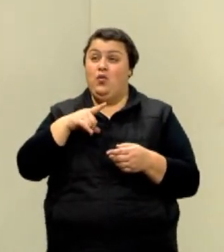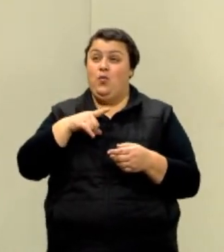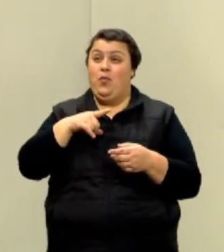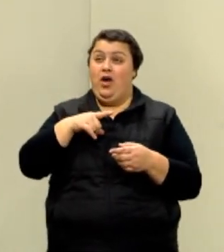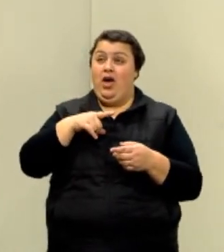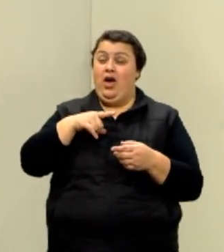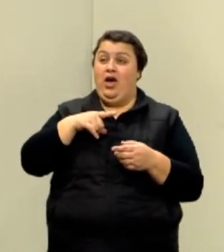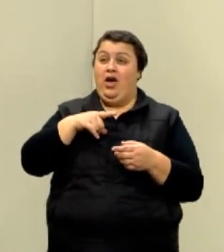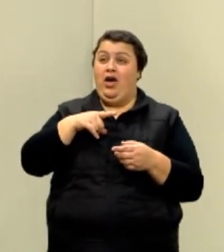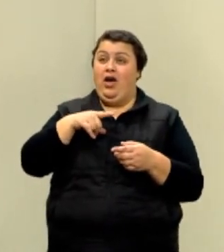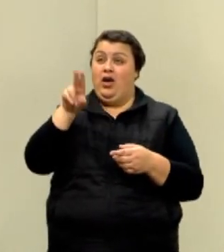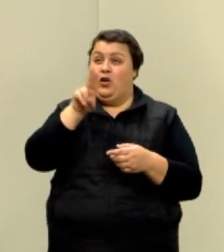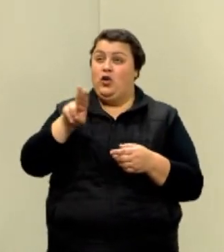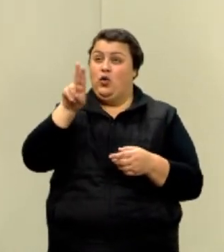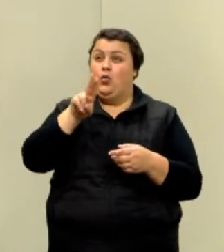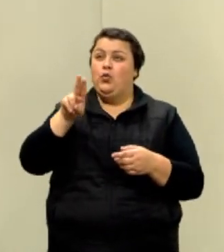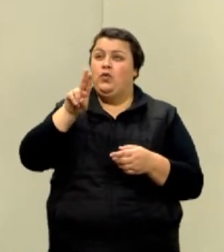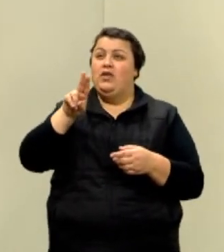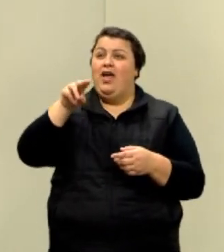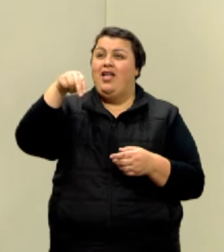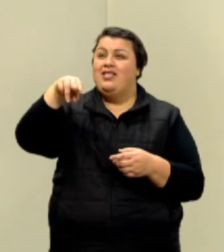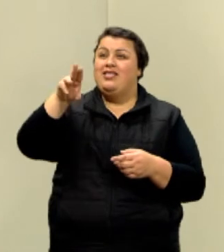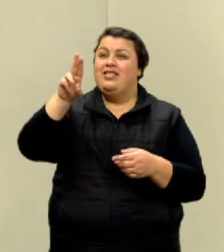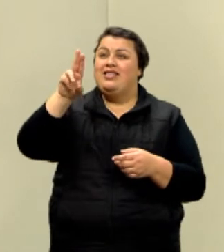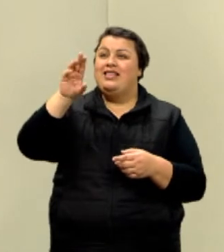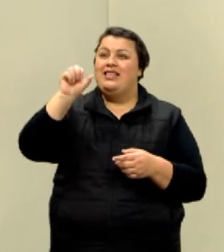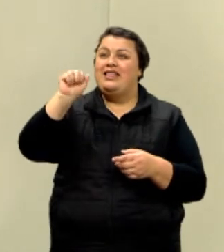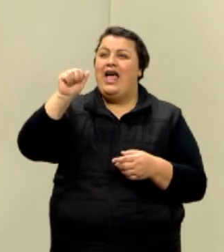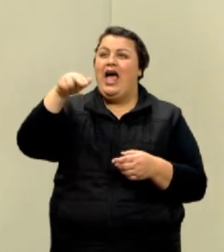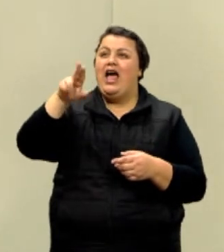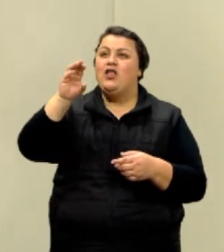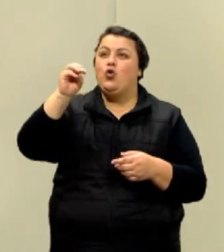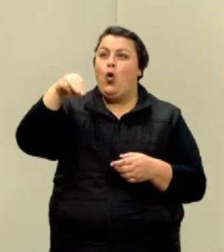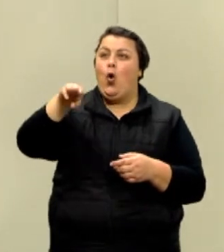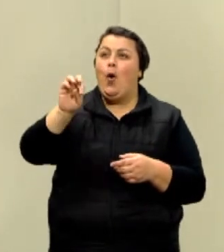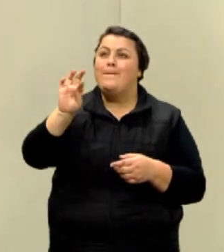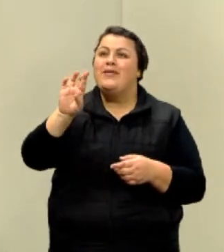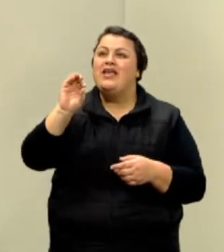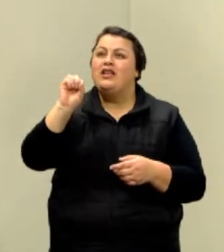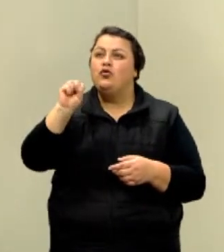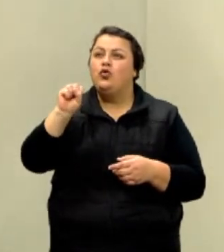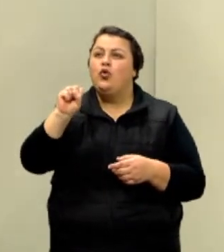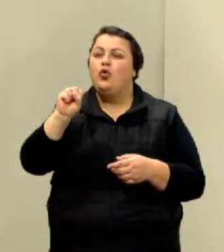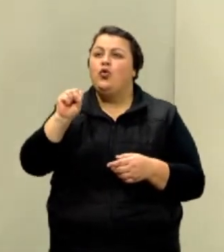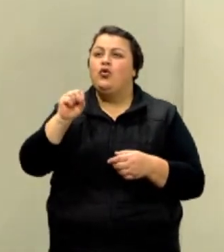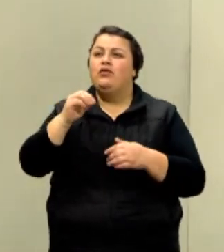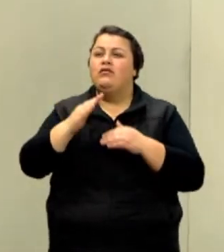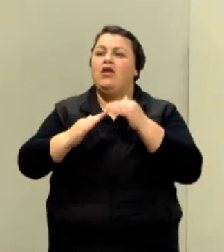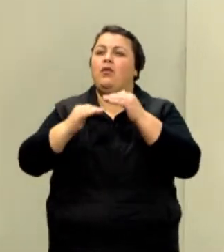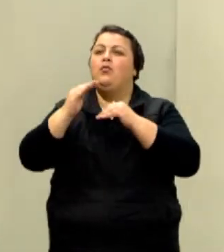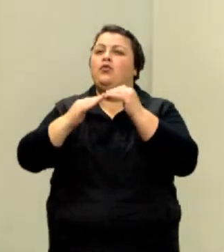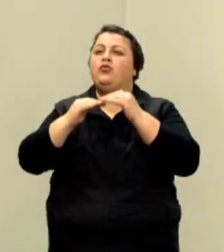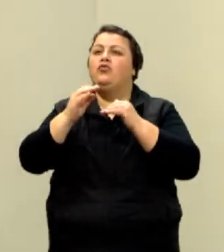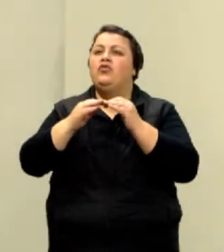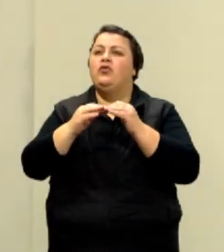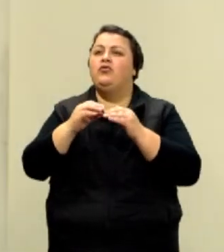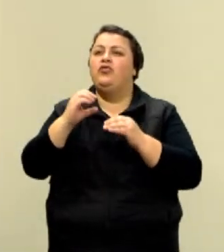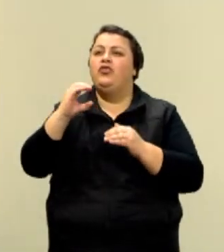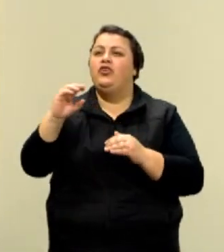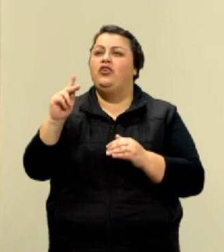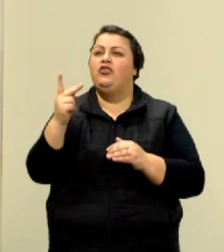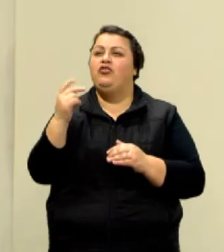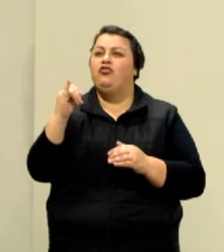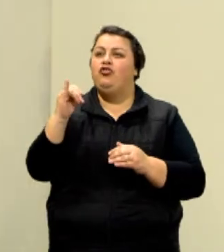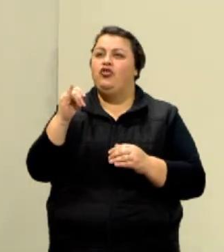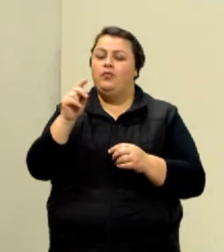usa nanômetros? Tem. Na produção de chips de